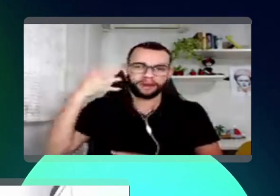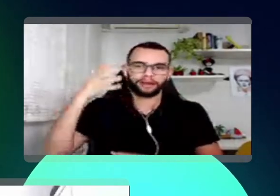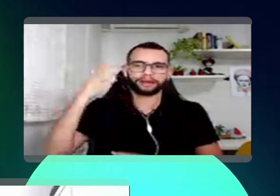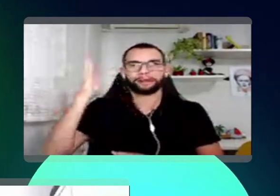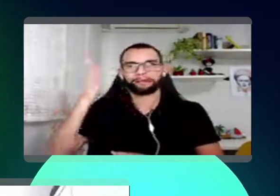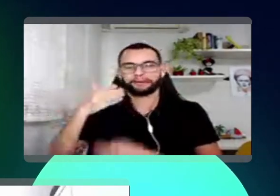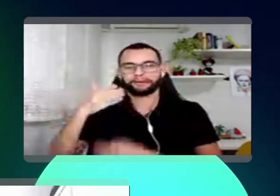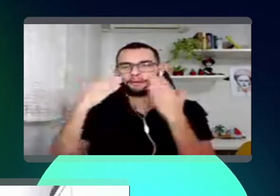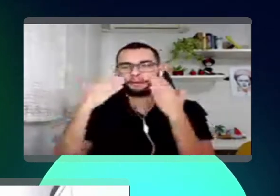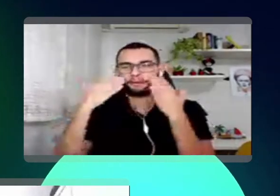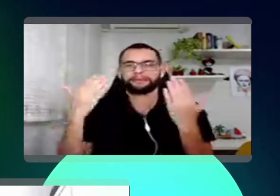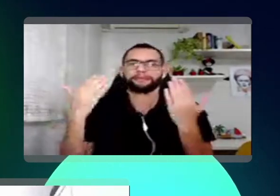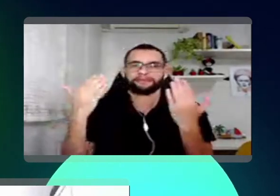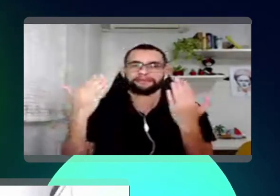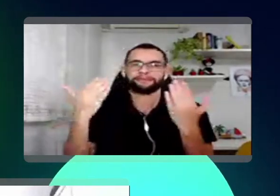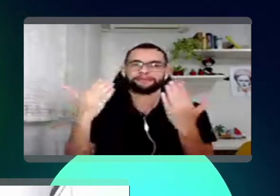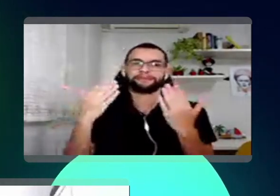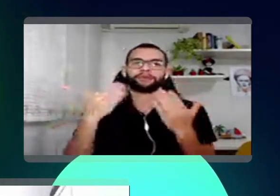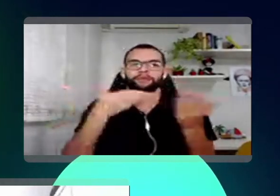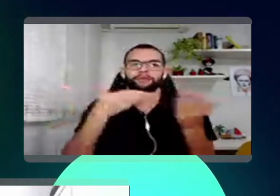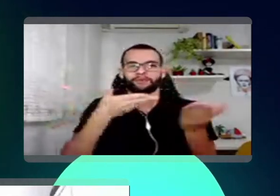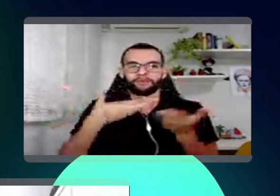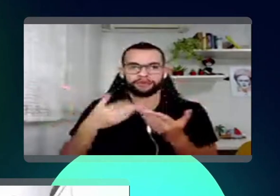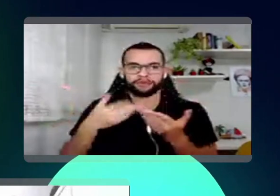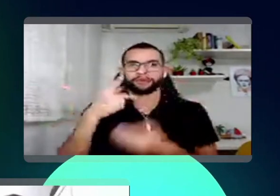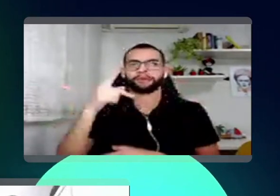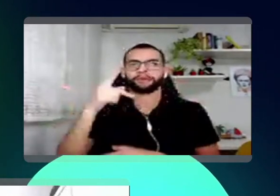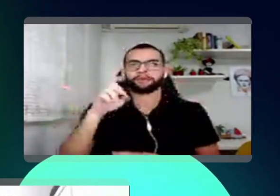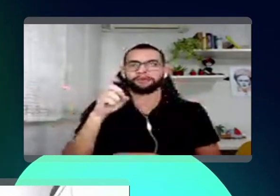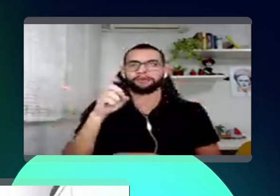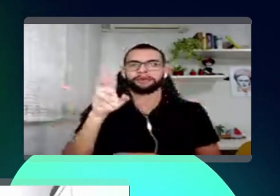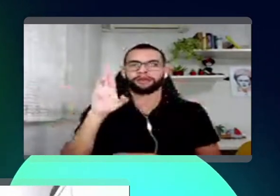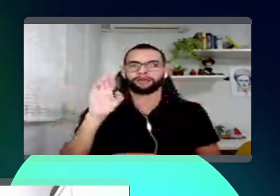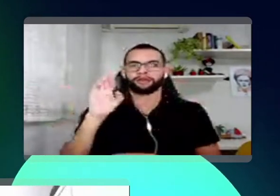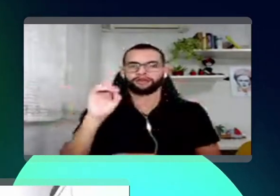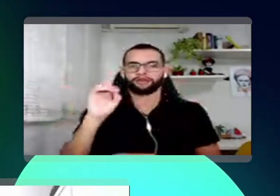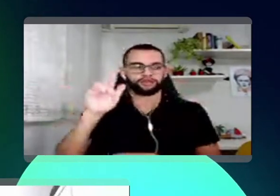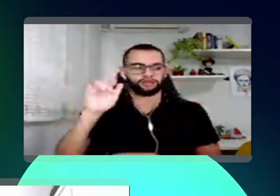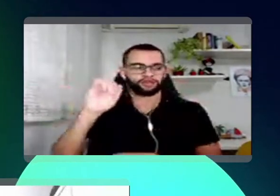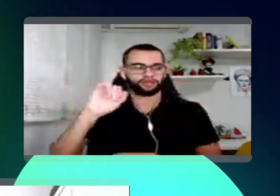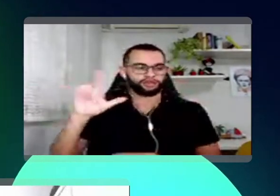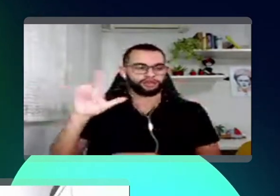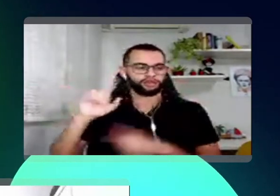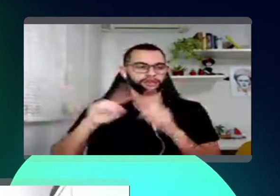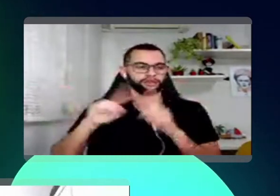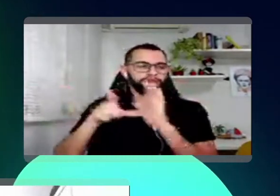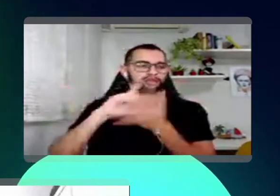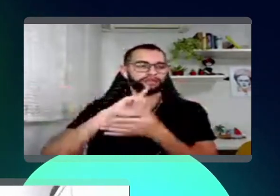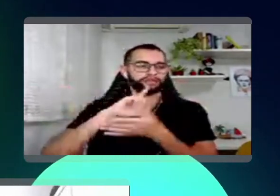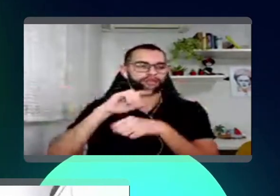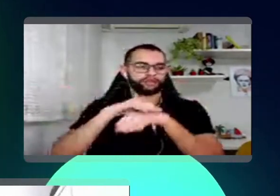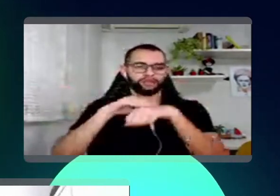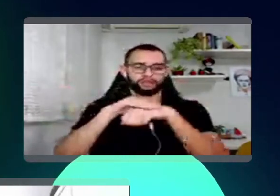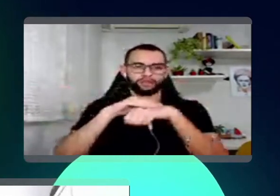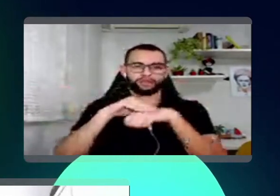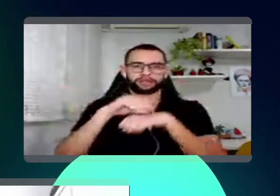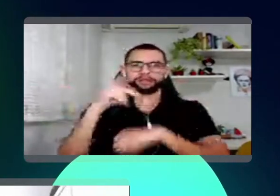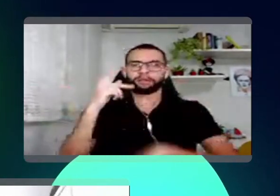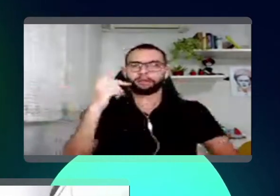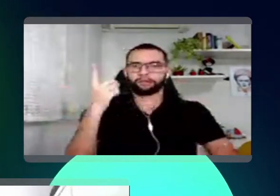convidado Pedro Gil. Mas antes de falar com o Pedro Gil, a gente vai apenas ter um